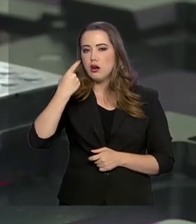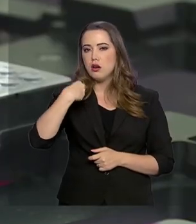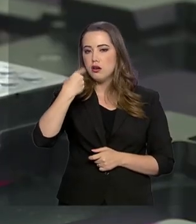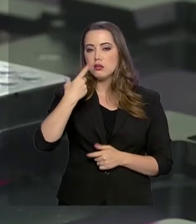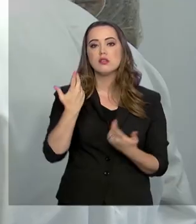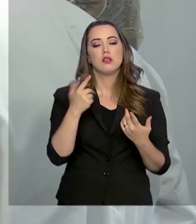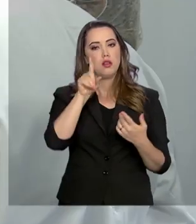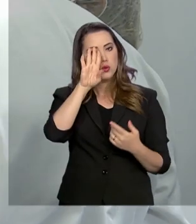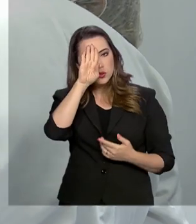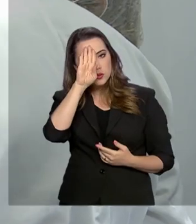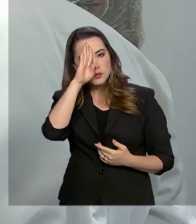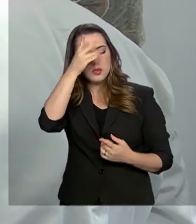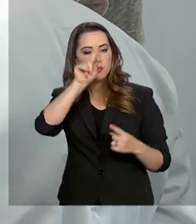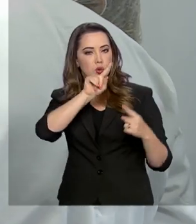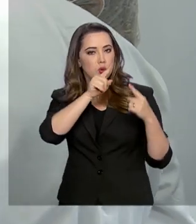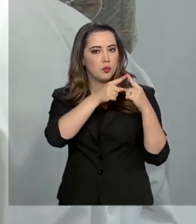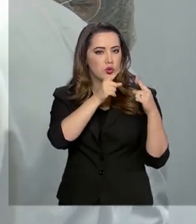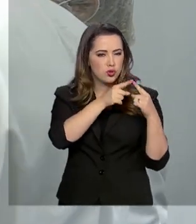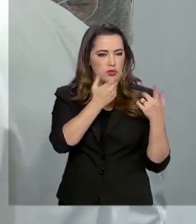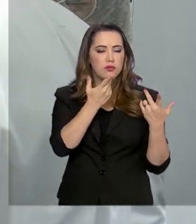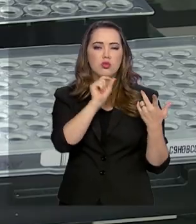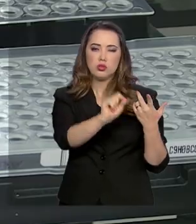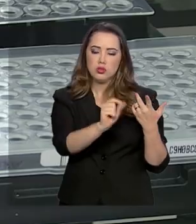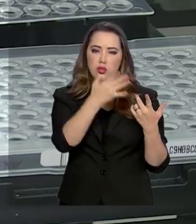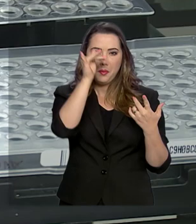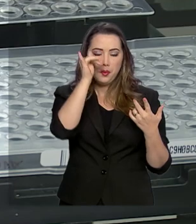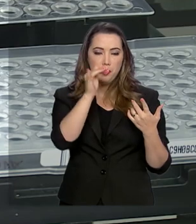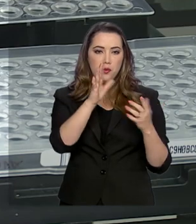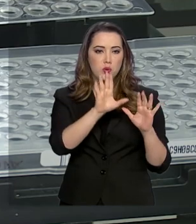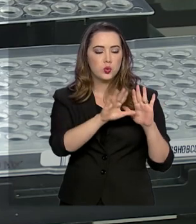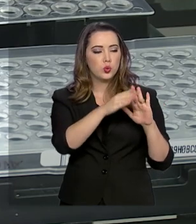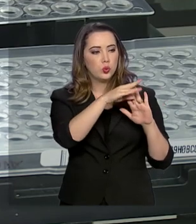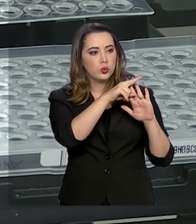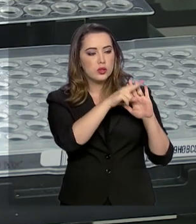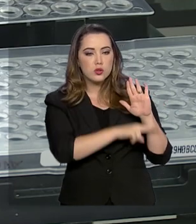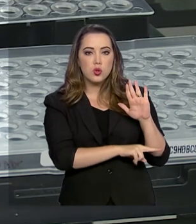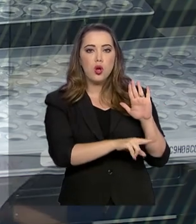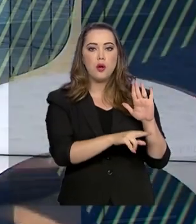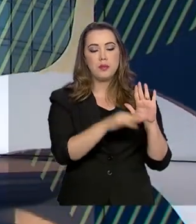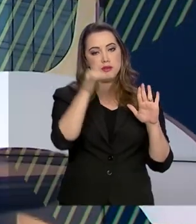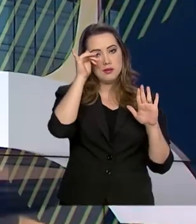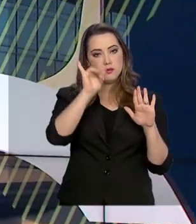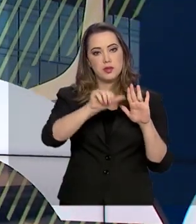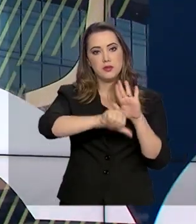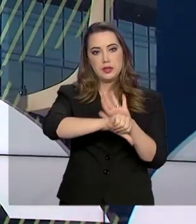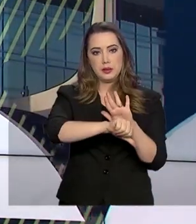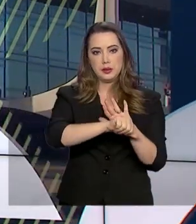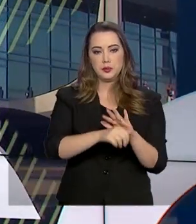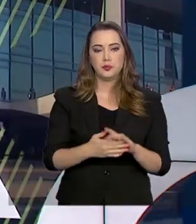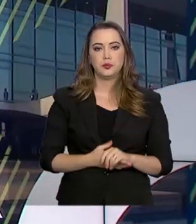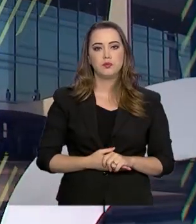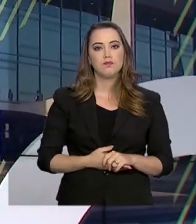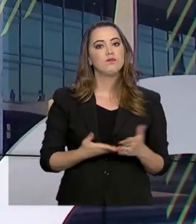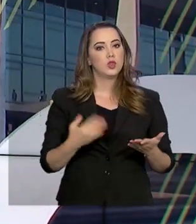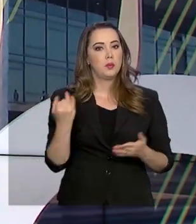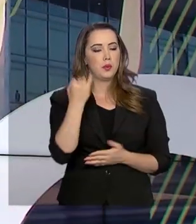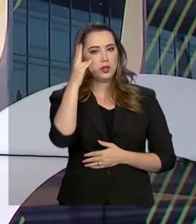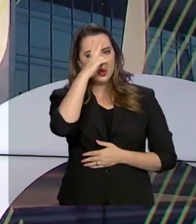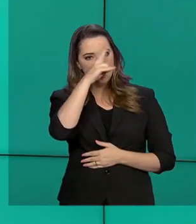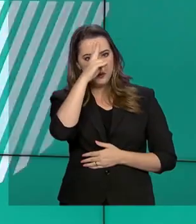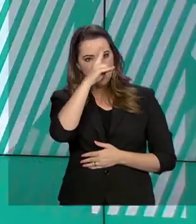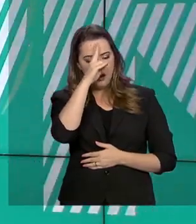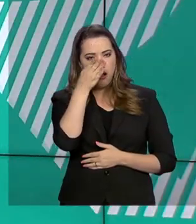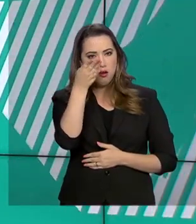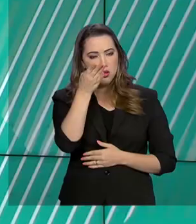principais pontos do pacote anticrime enviado ao Congresso Nacional. E vale lembrar que o pacote